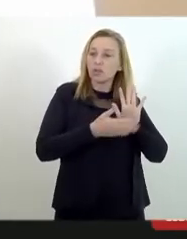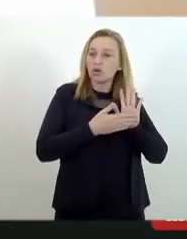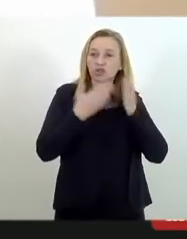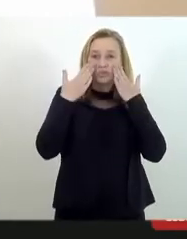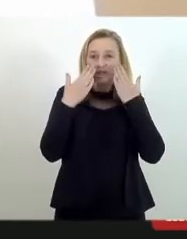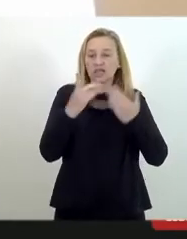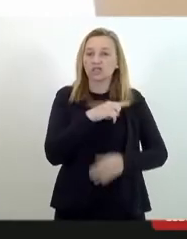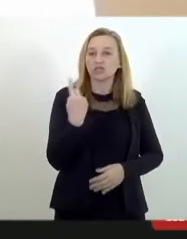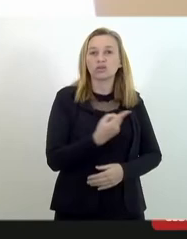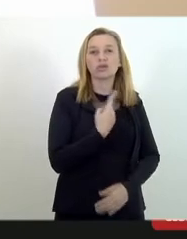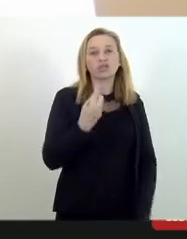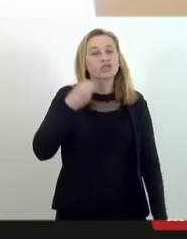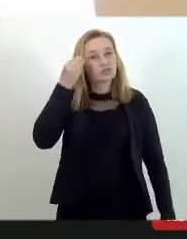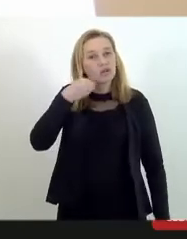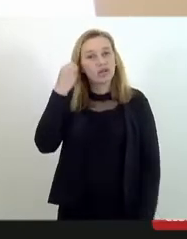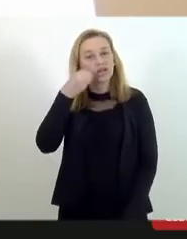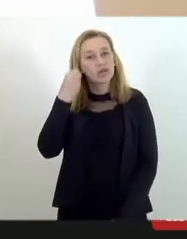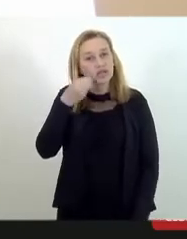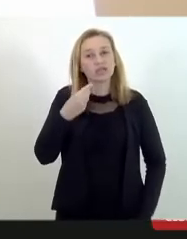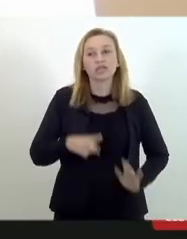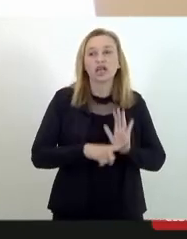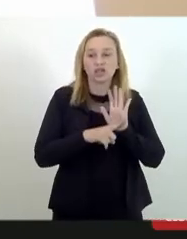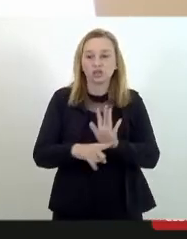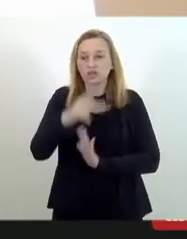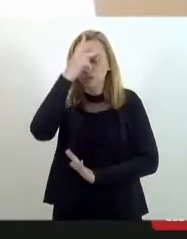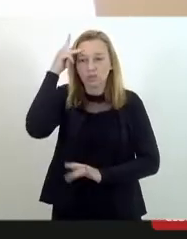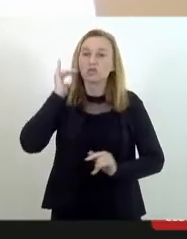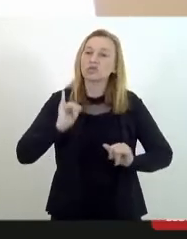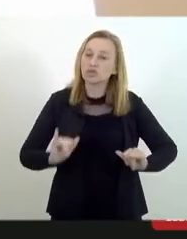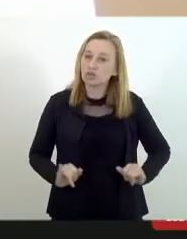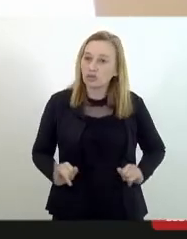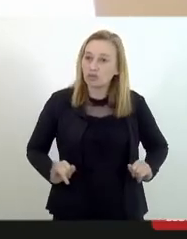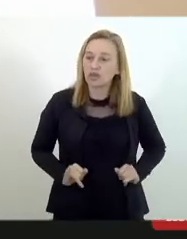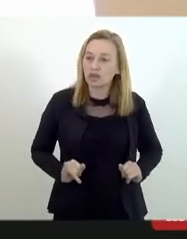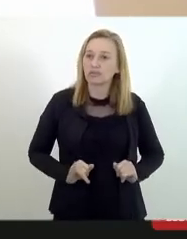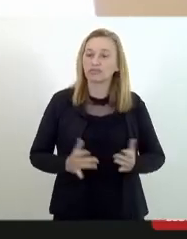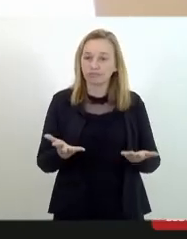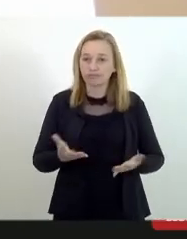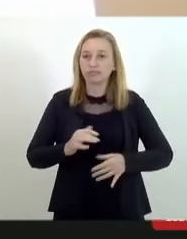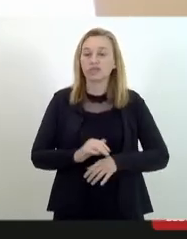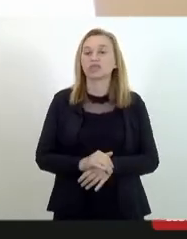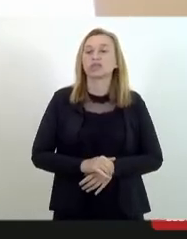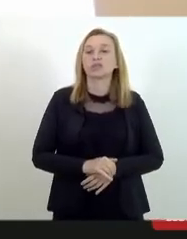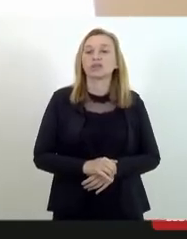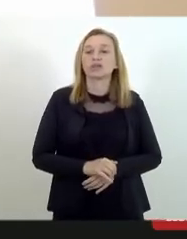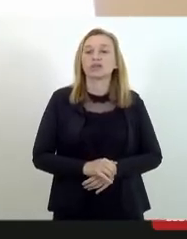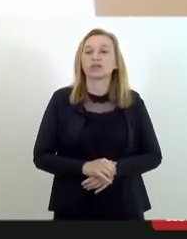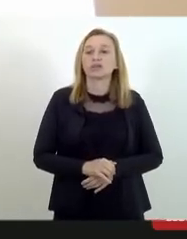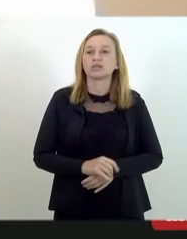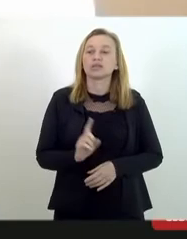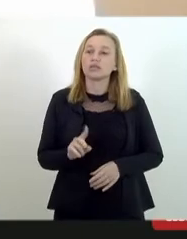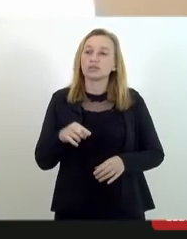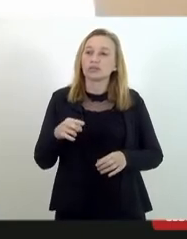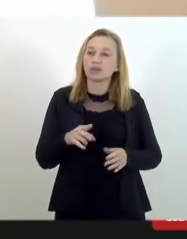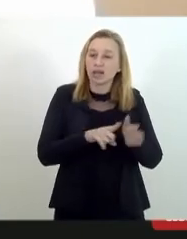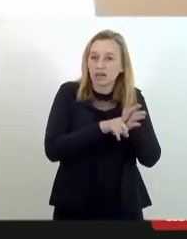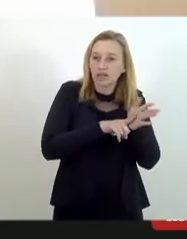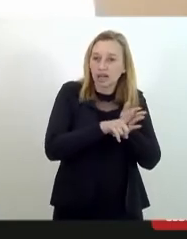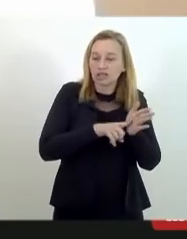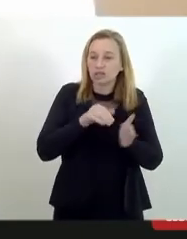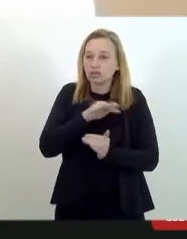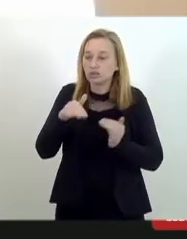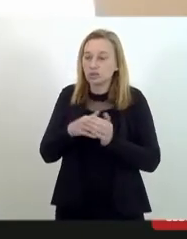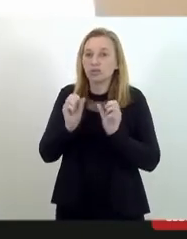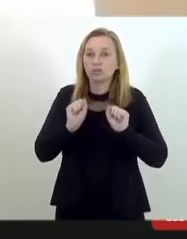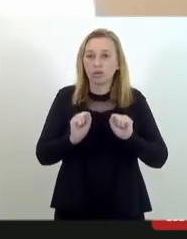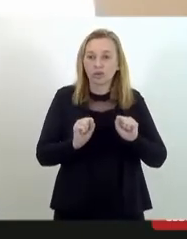nossa experiência de atendimento às vítimas de graves violações de direitos humanos que talvez, após análise das senhoras e dos senhores, possam